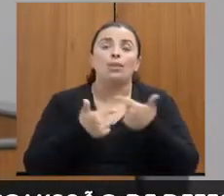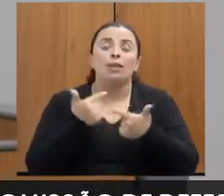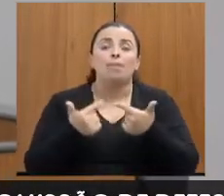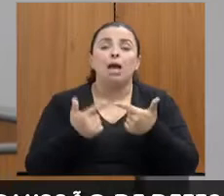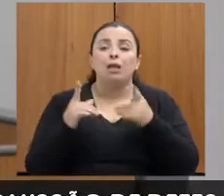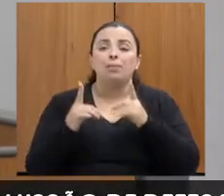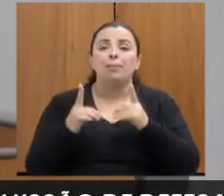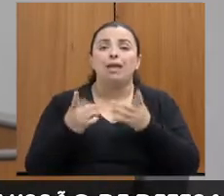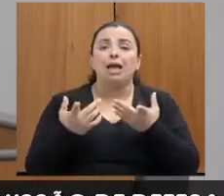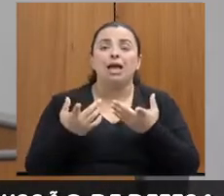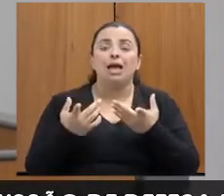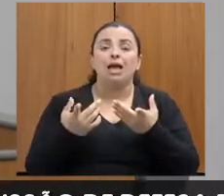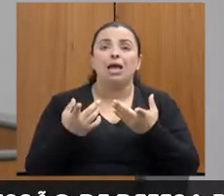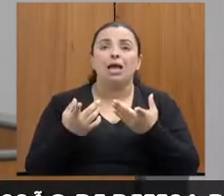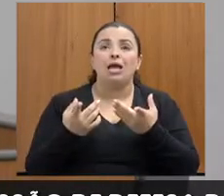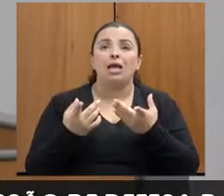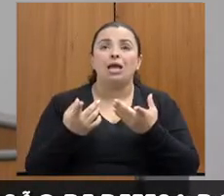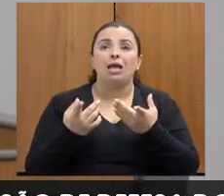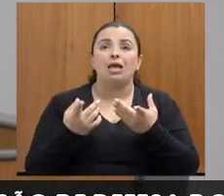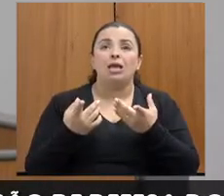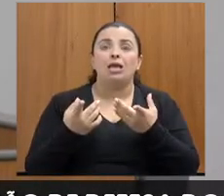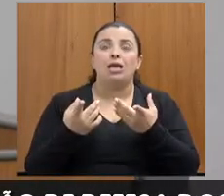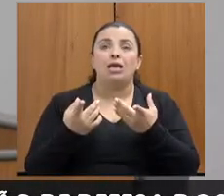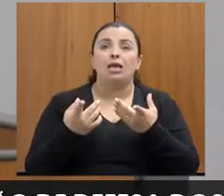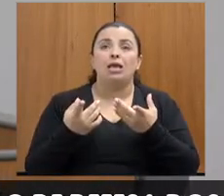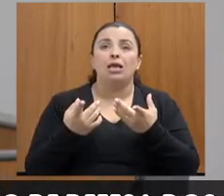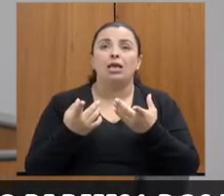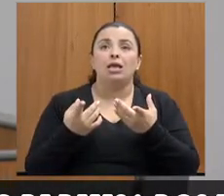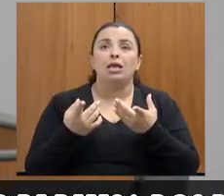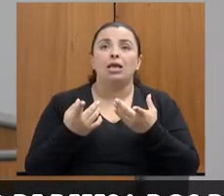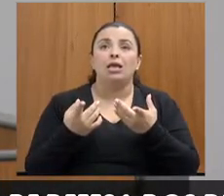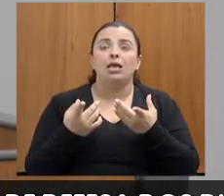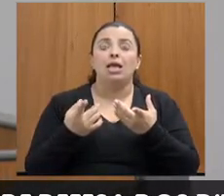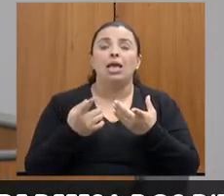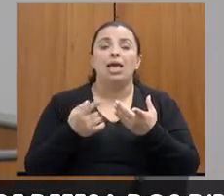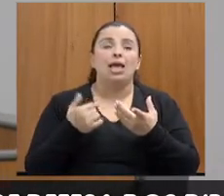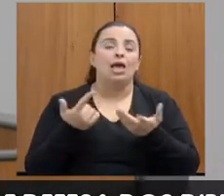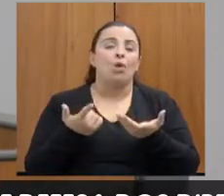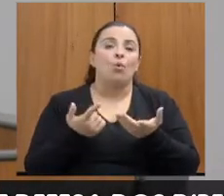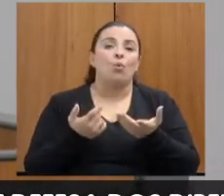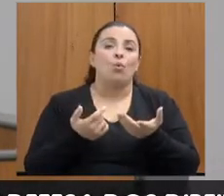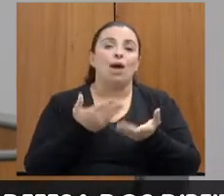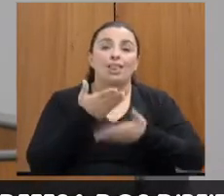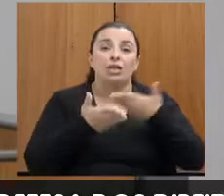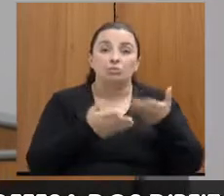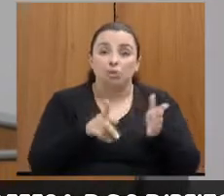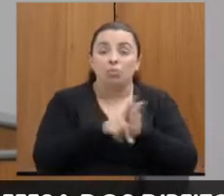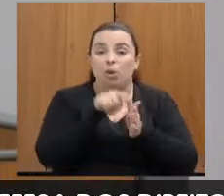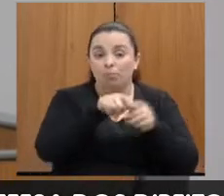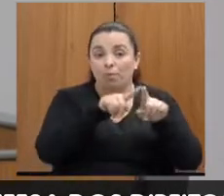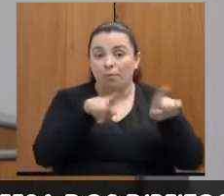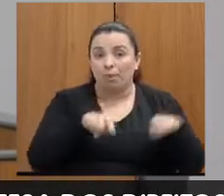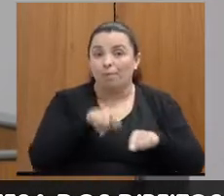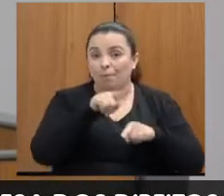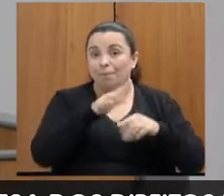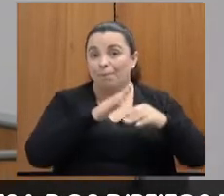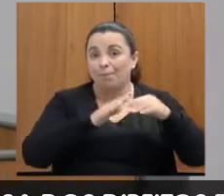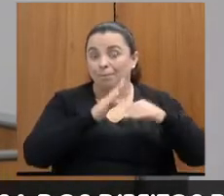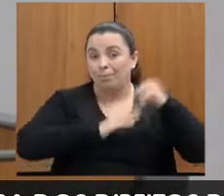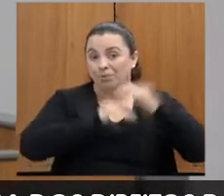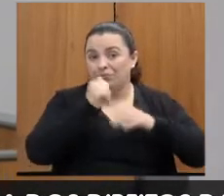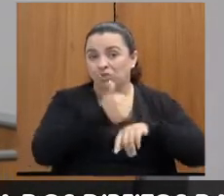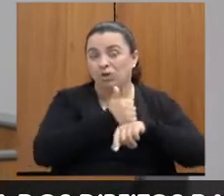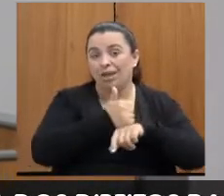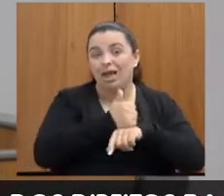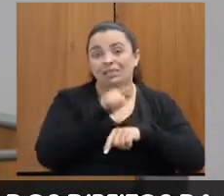profissionais que não seja, às vezes, o próprio profissional procurar por conta própria, um convênio, uma ajuda psicológica,